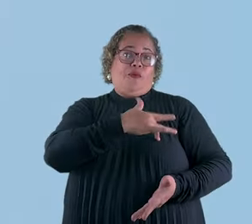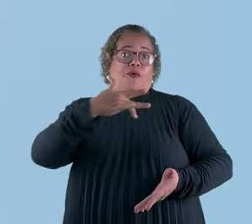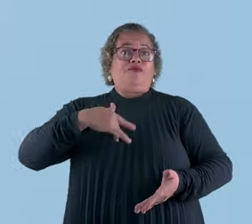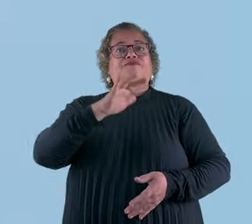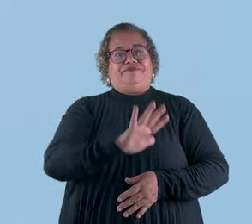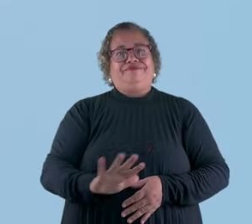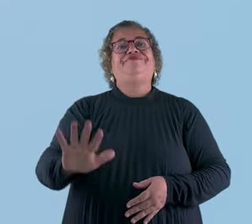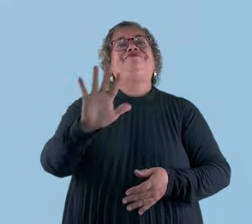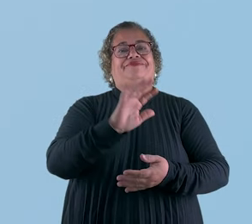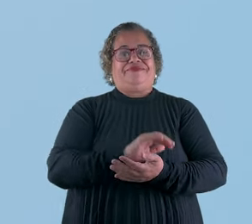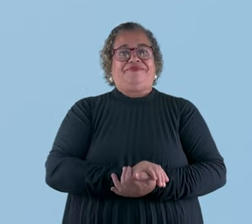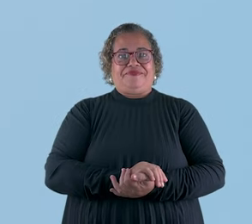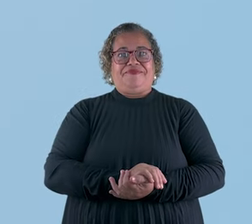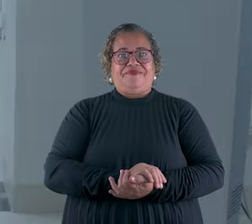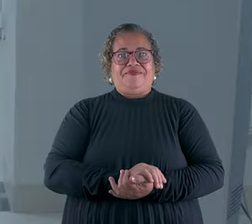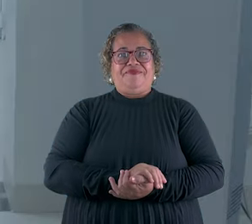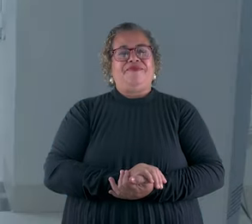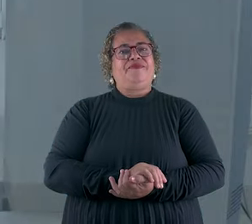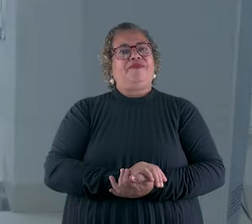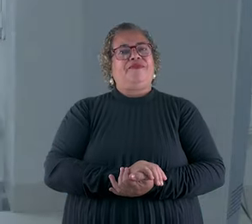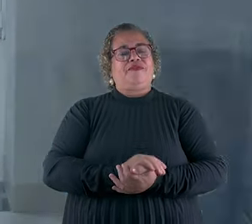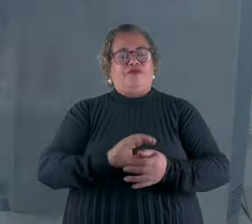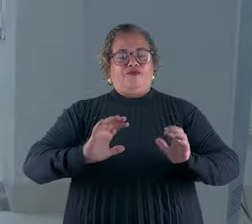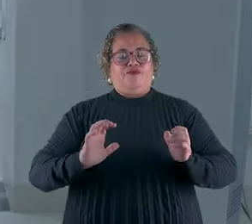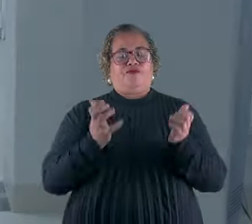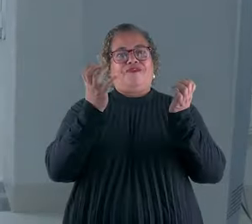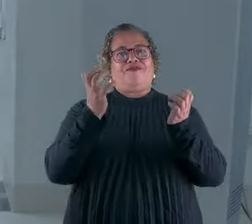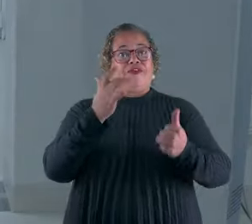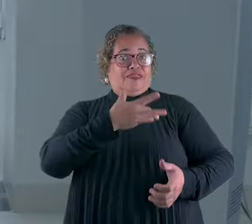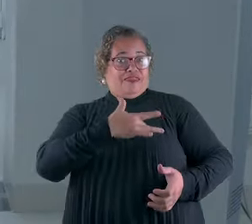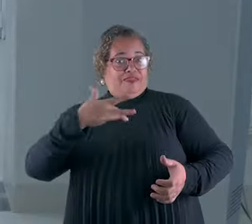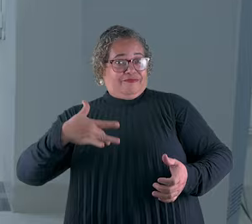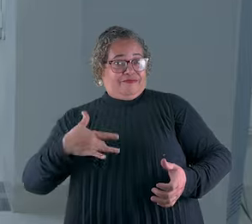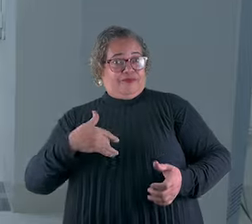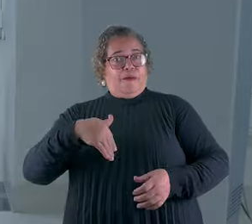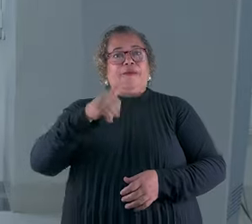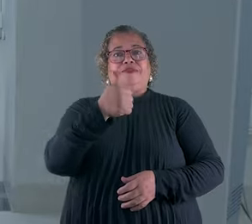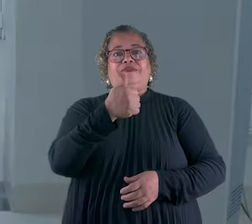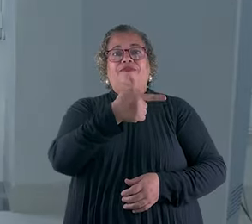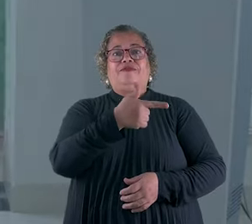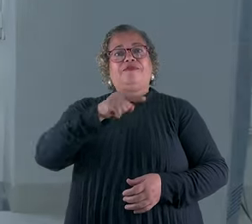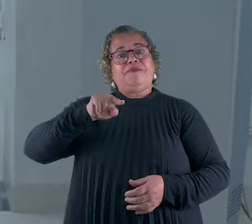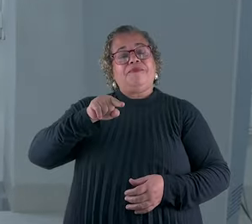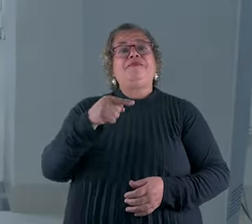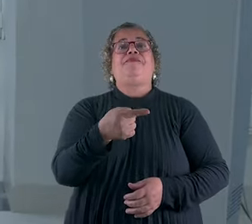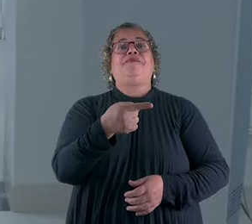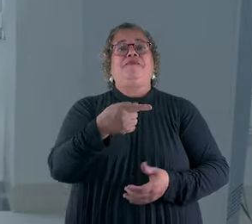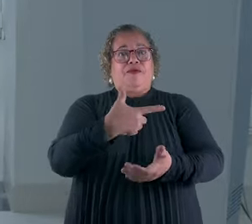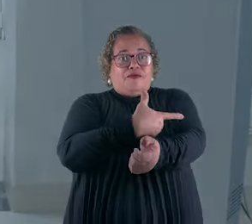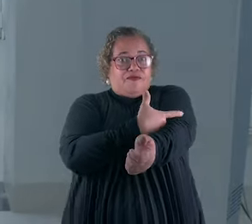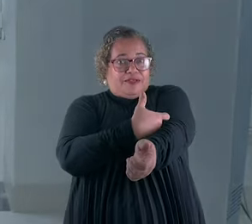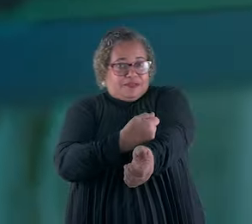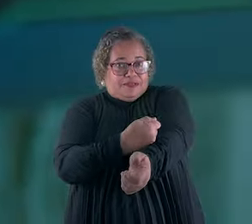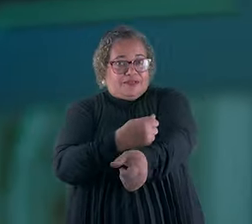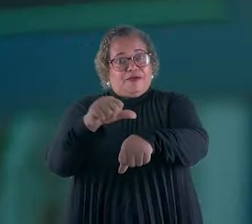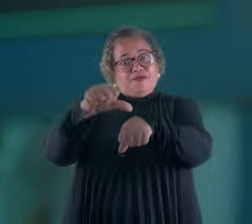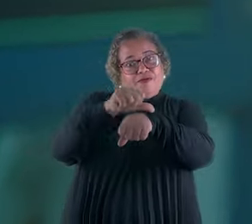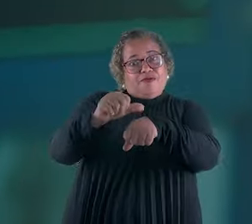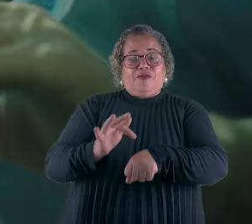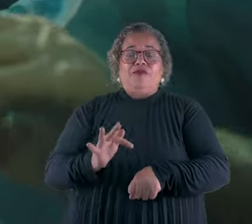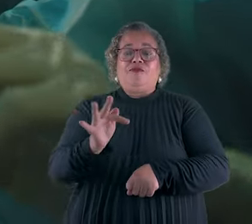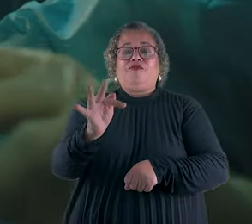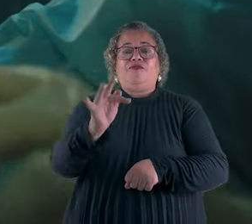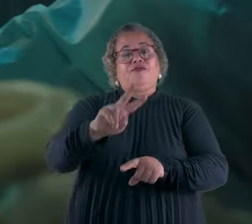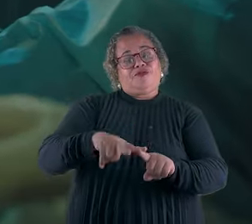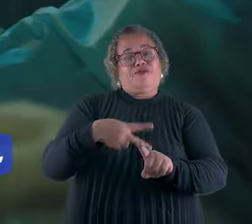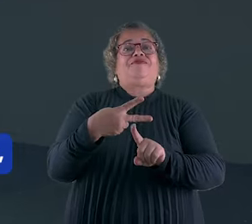UBSFs em todas as regiões. Os mutirões da saúde realizaram mais de 12 mil exames, cirurgias e em breve